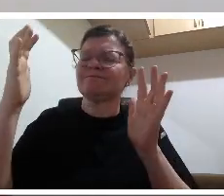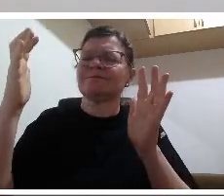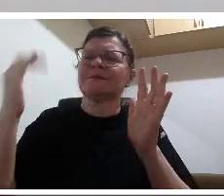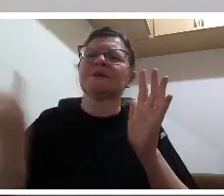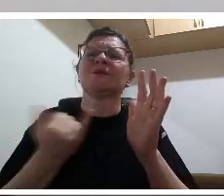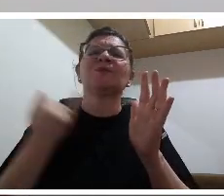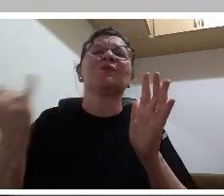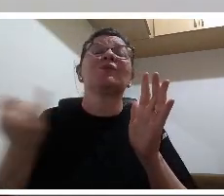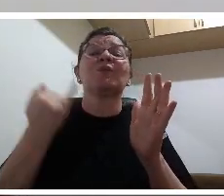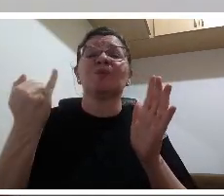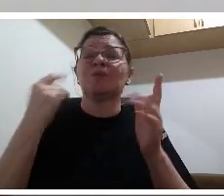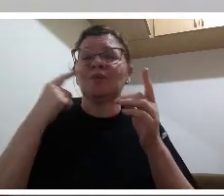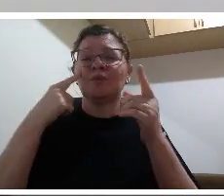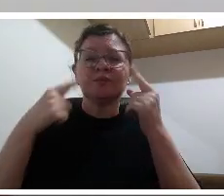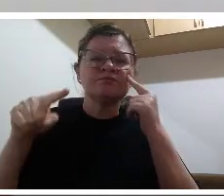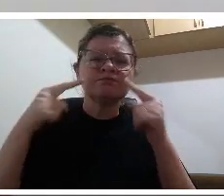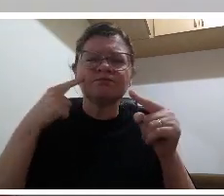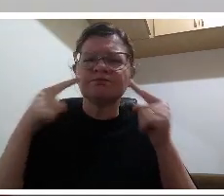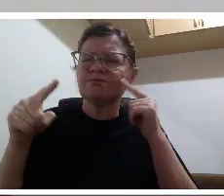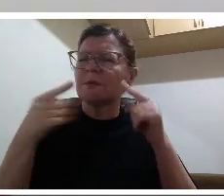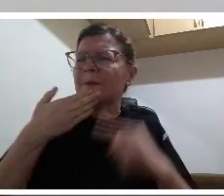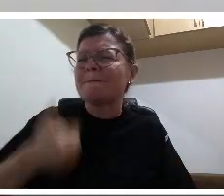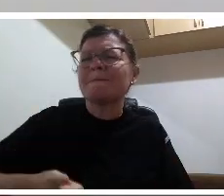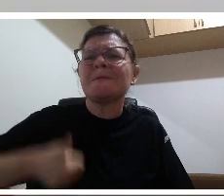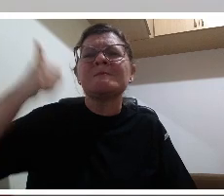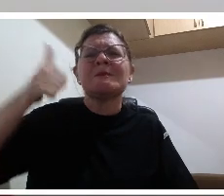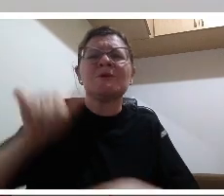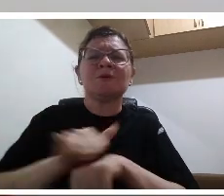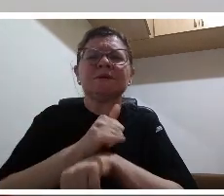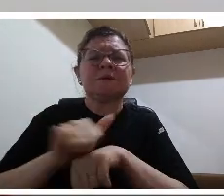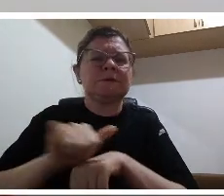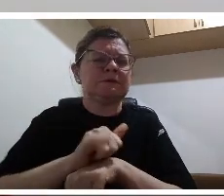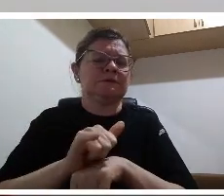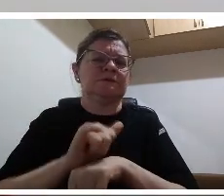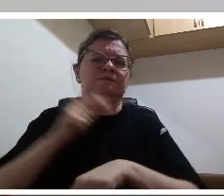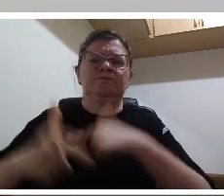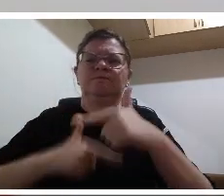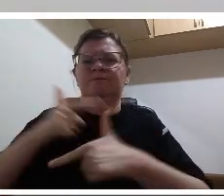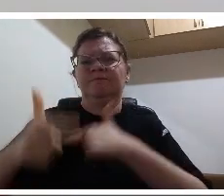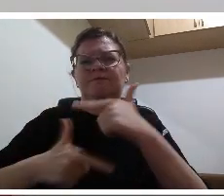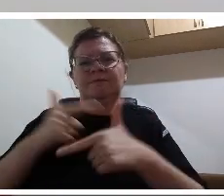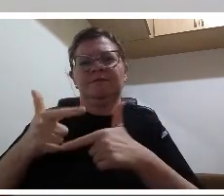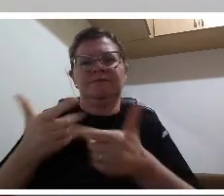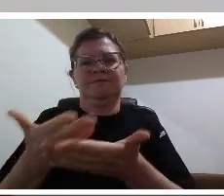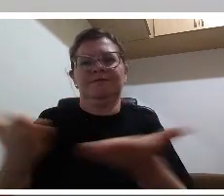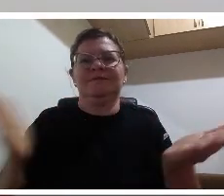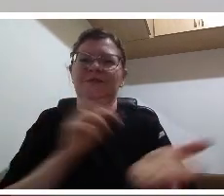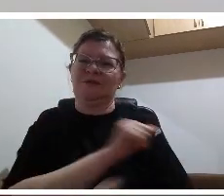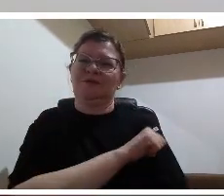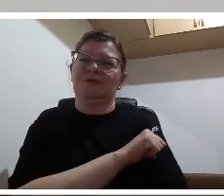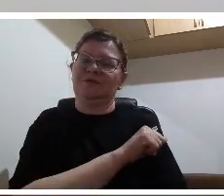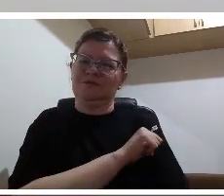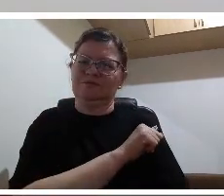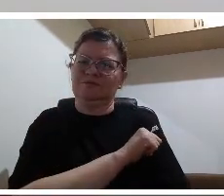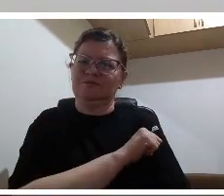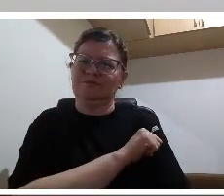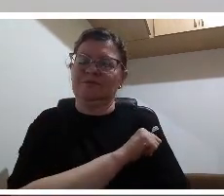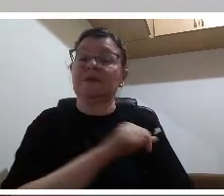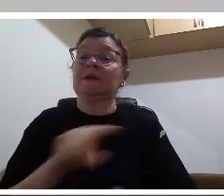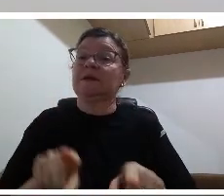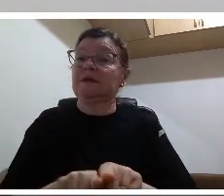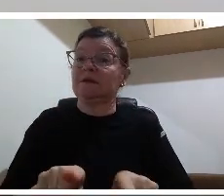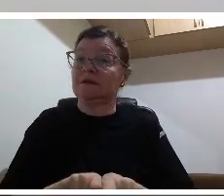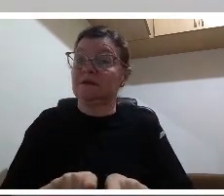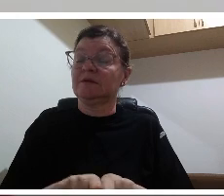vida de cada um para a vida nossa como profissionais e para a vida dessas crianças e adolescentes que nós convivemos cotidianamente